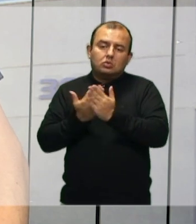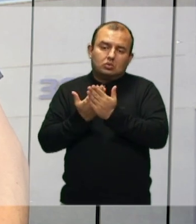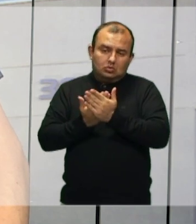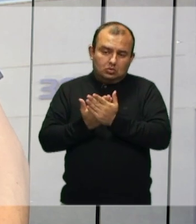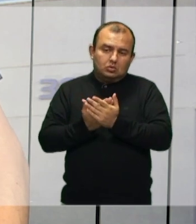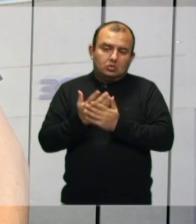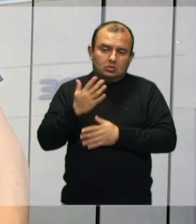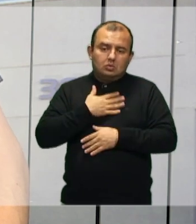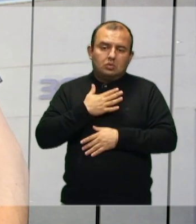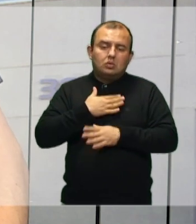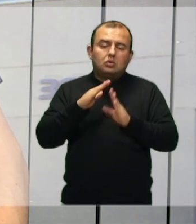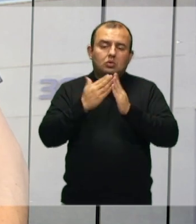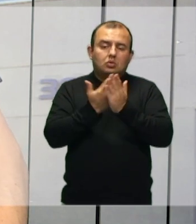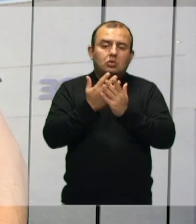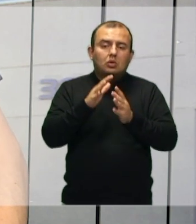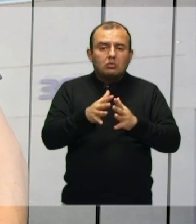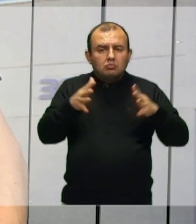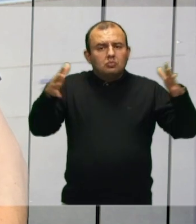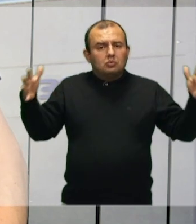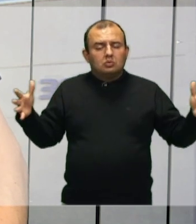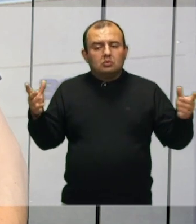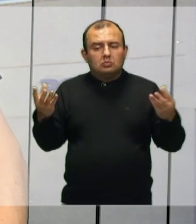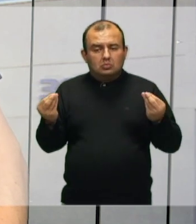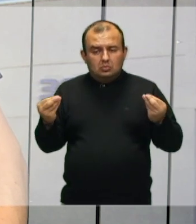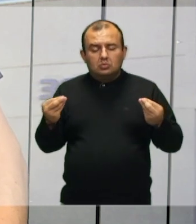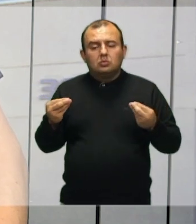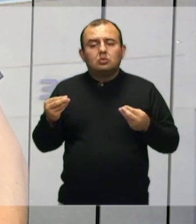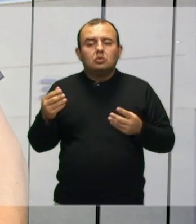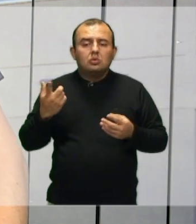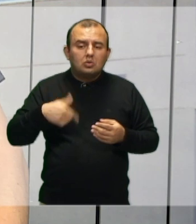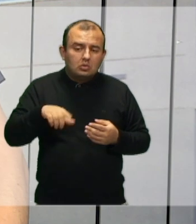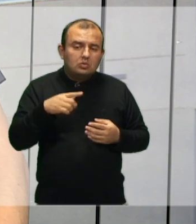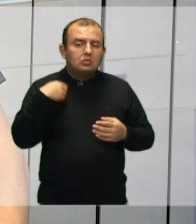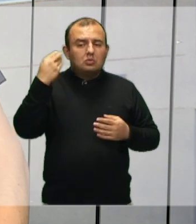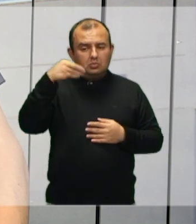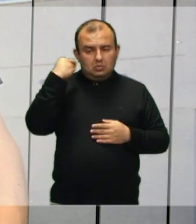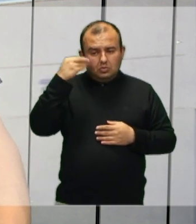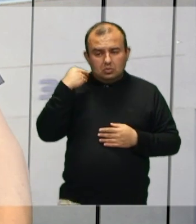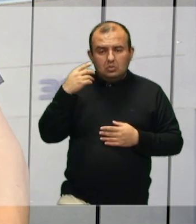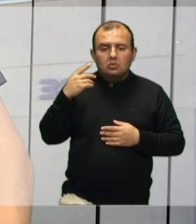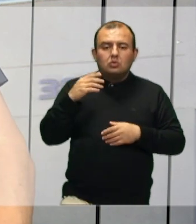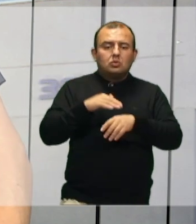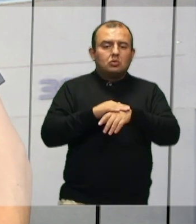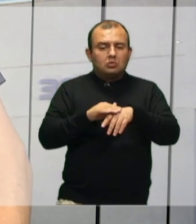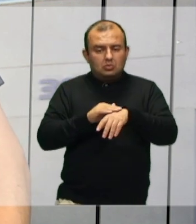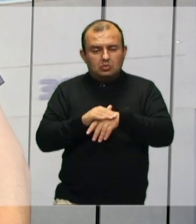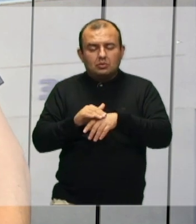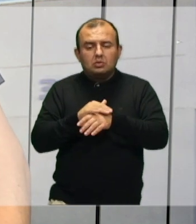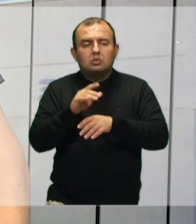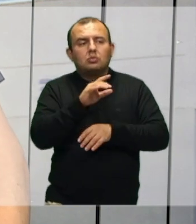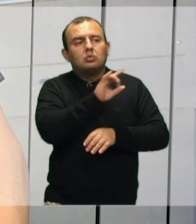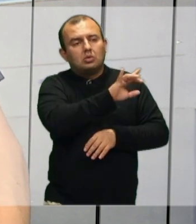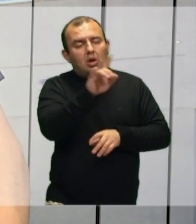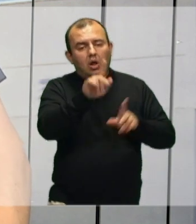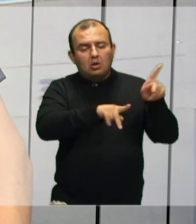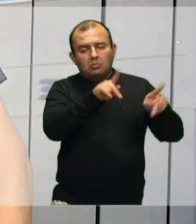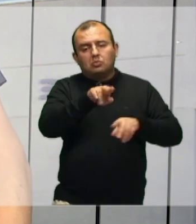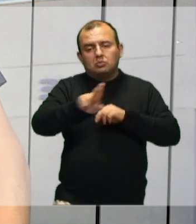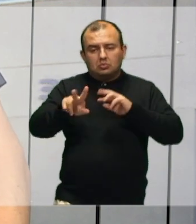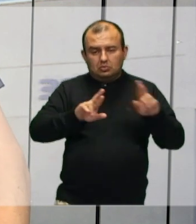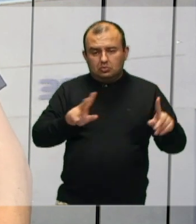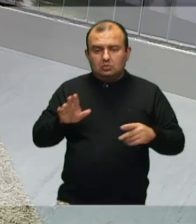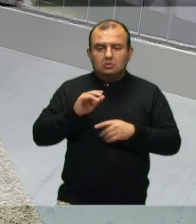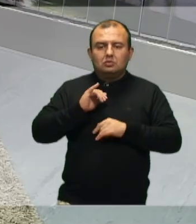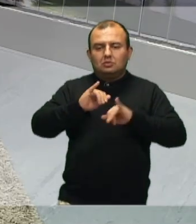com a minha escola salisiana, ela é muito grande. Foi também uma experiência a gente falar com cada público diferente. Fui e fiz o meu